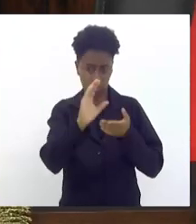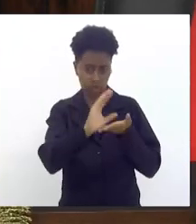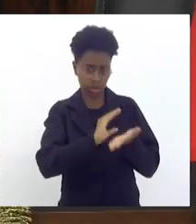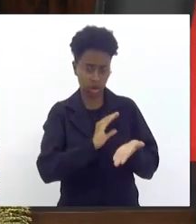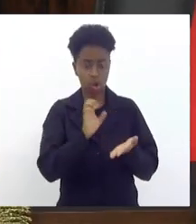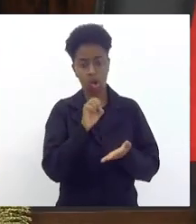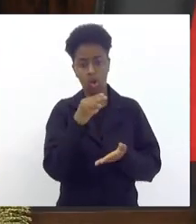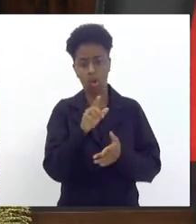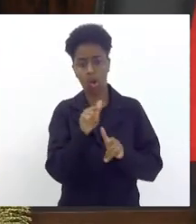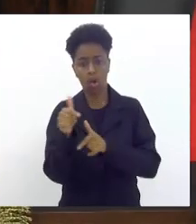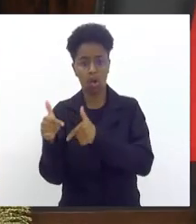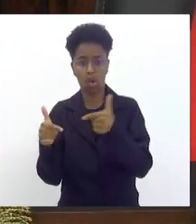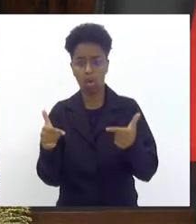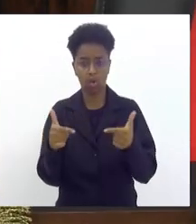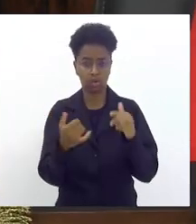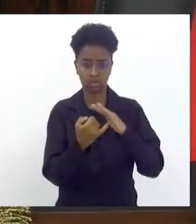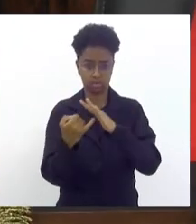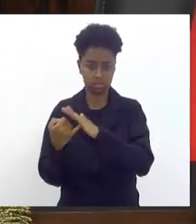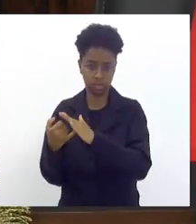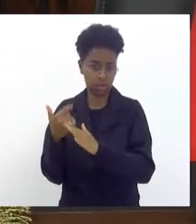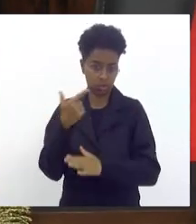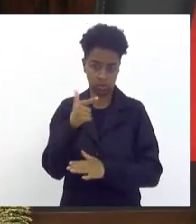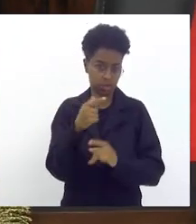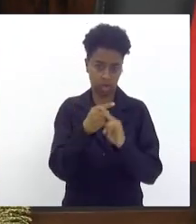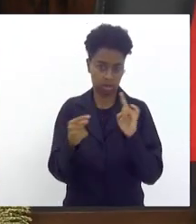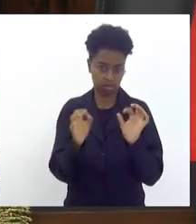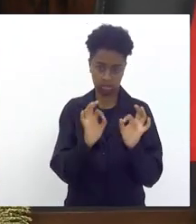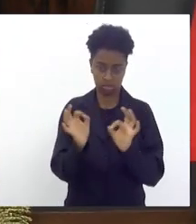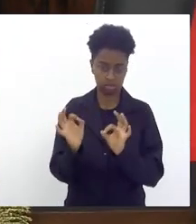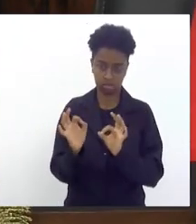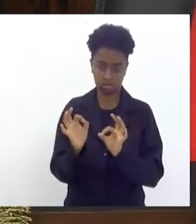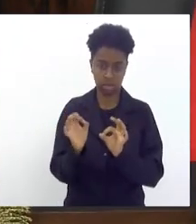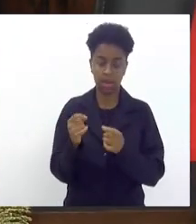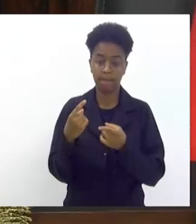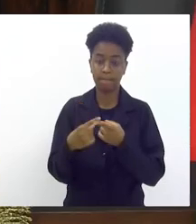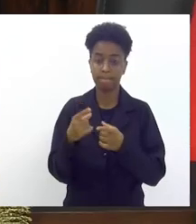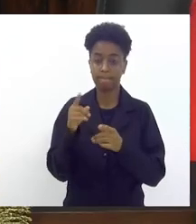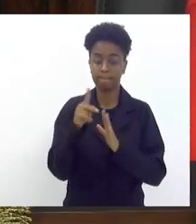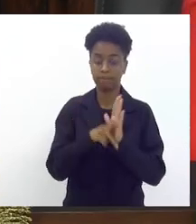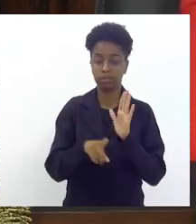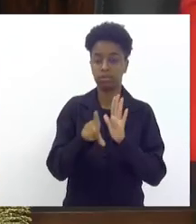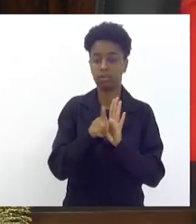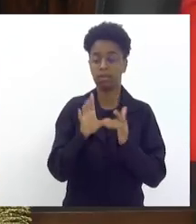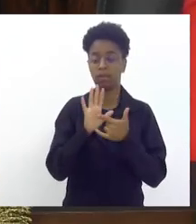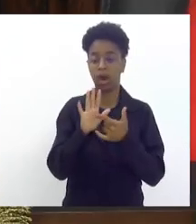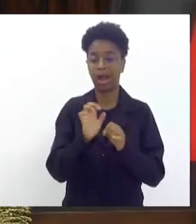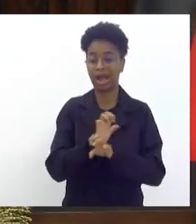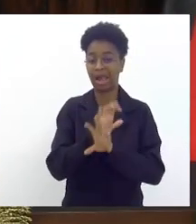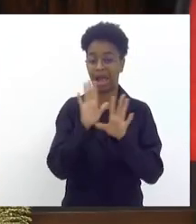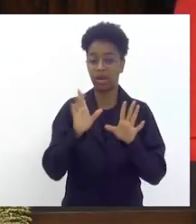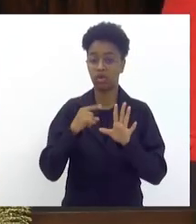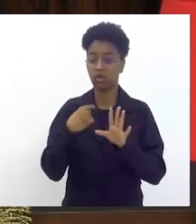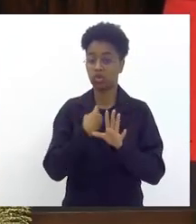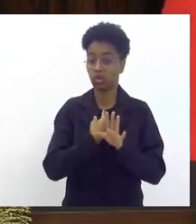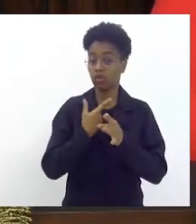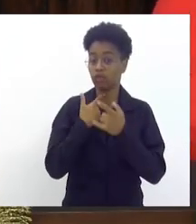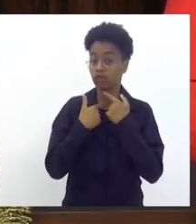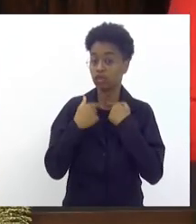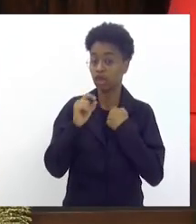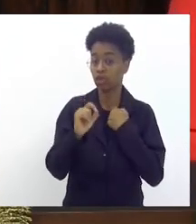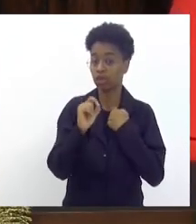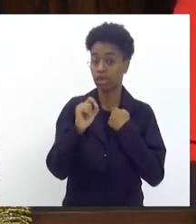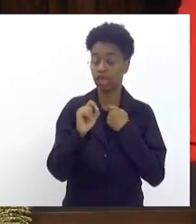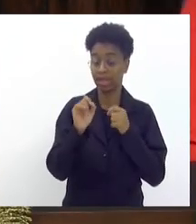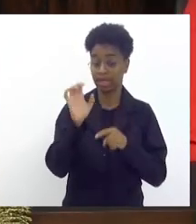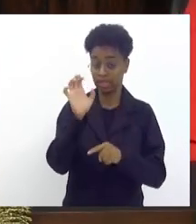outras entidades não não existe essa restrição o projeto é claro na realidade nós queremos que o estado passe